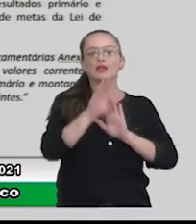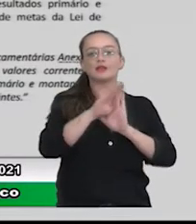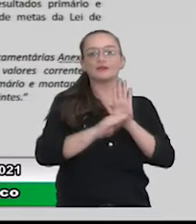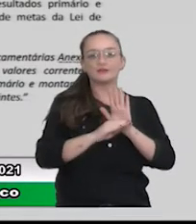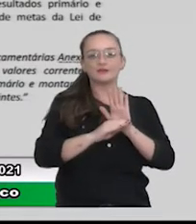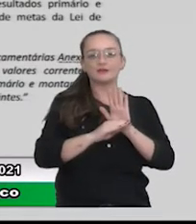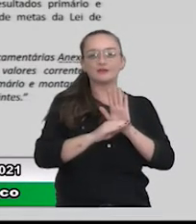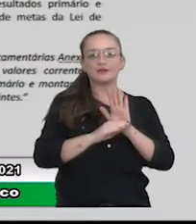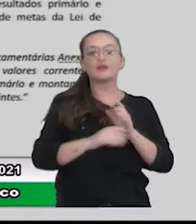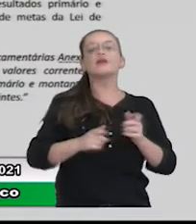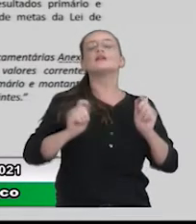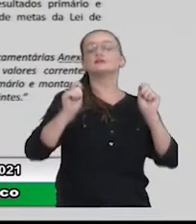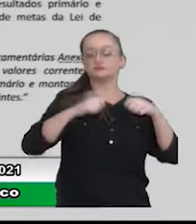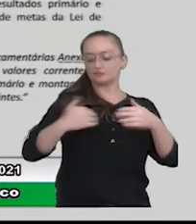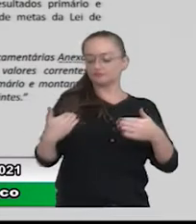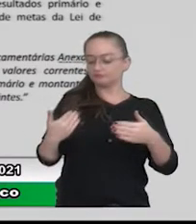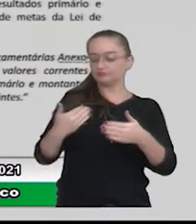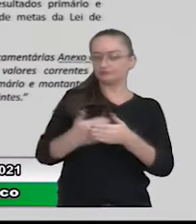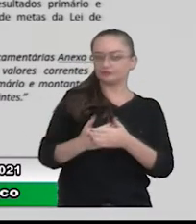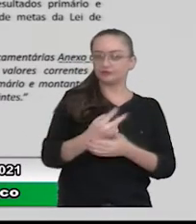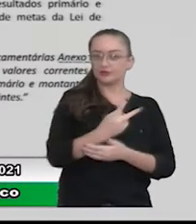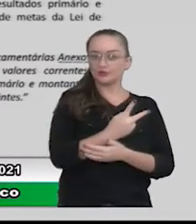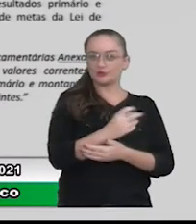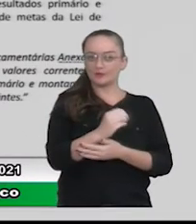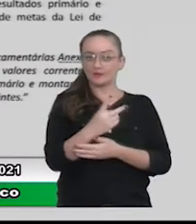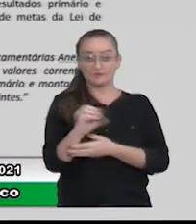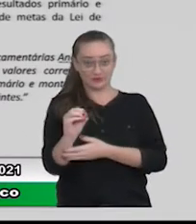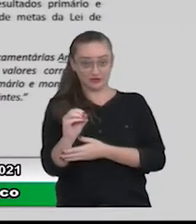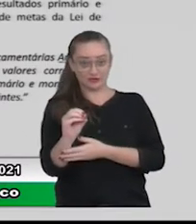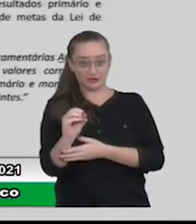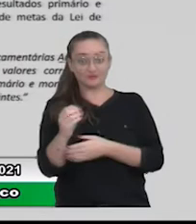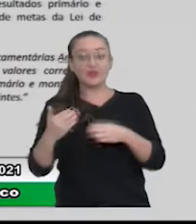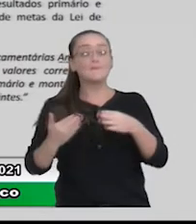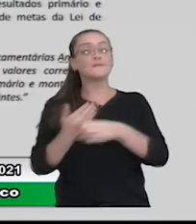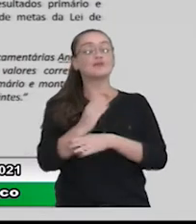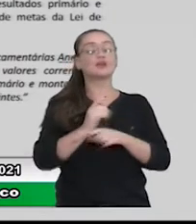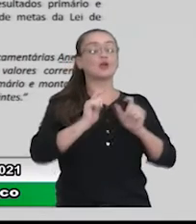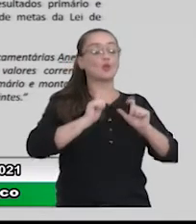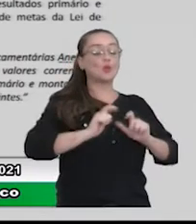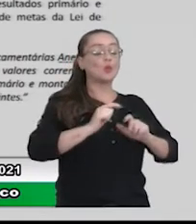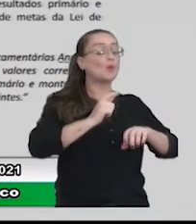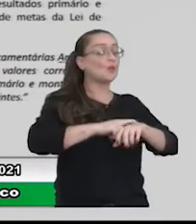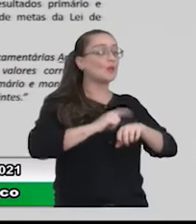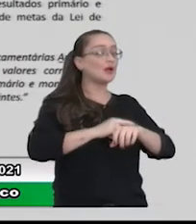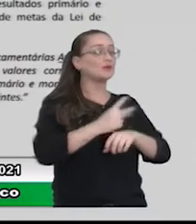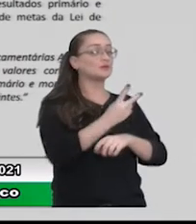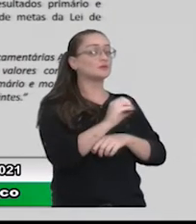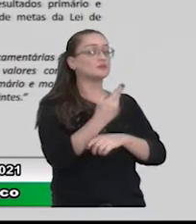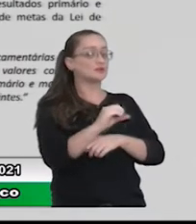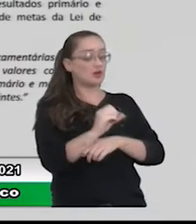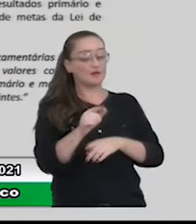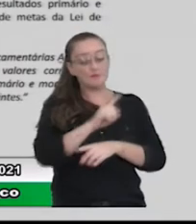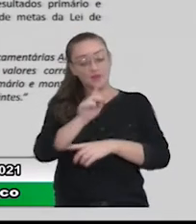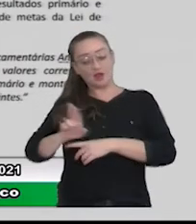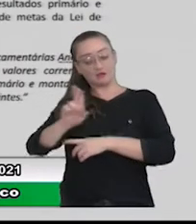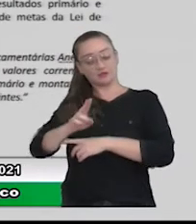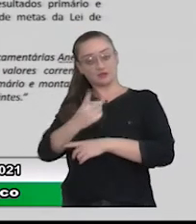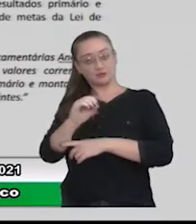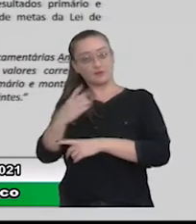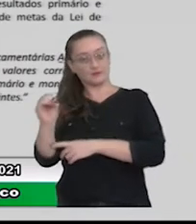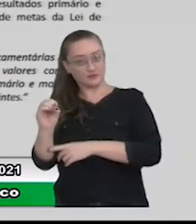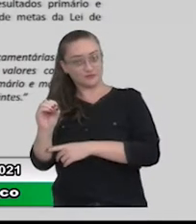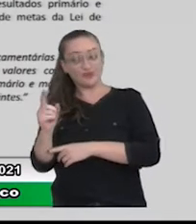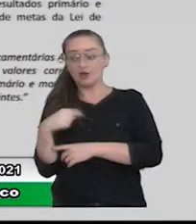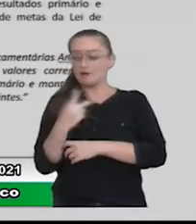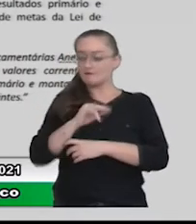o exercício de 2020. Ele foi aprovado em 2019 para o exercício de 2020. E a gente vai avaliar